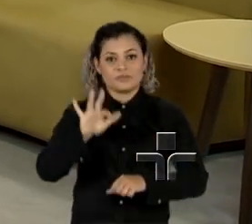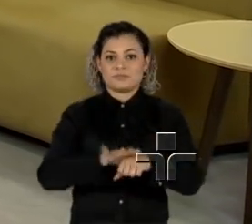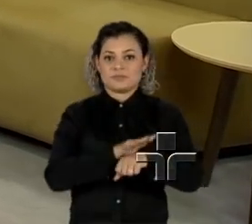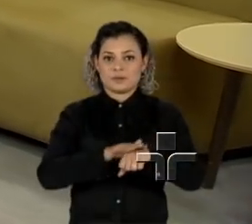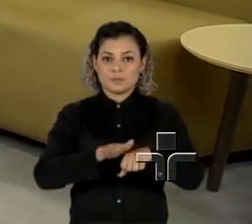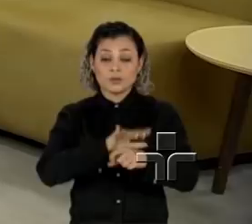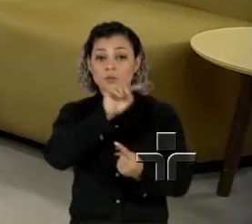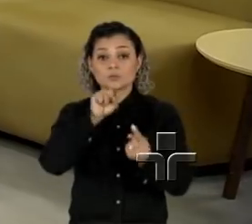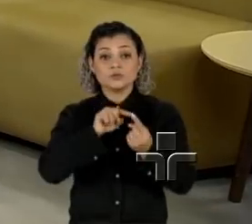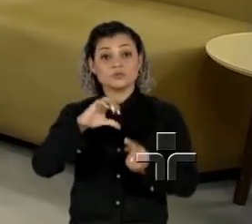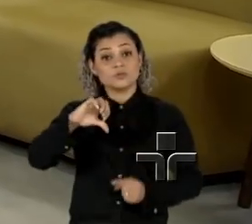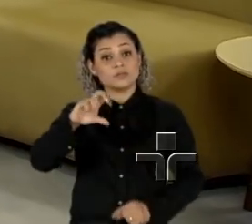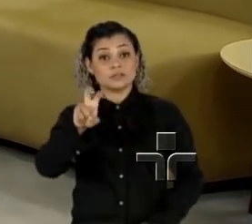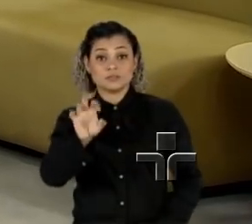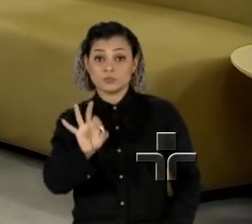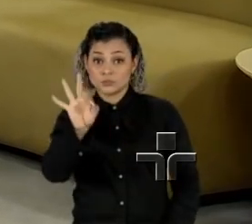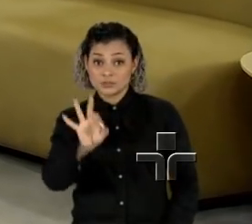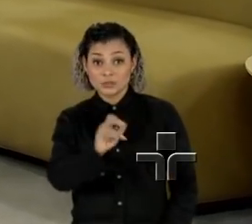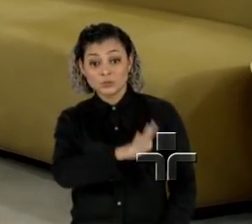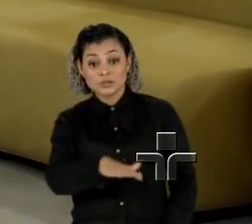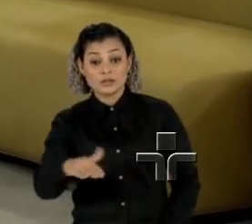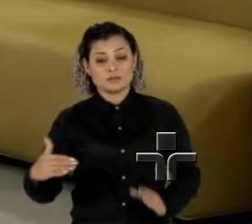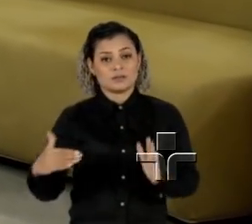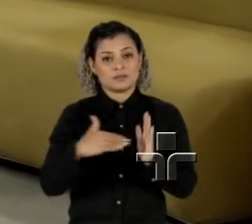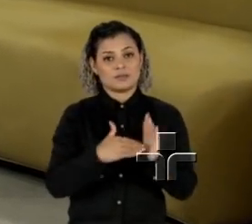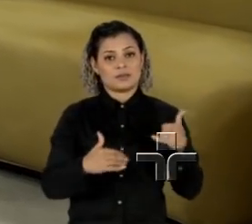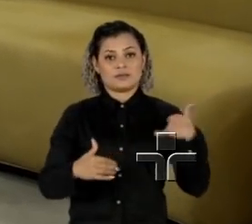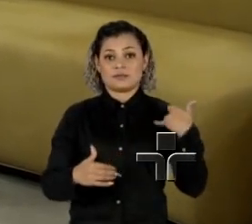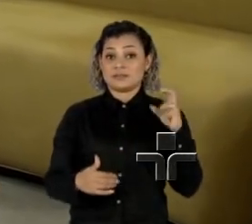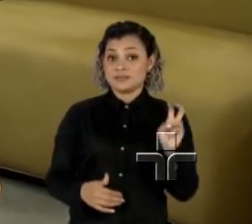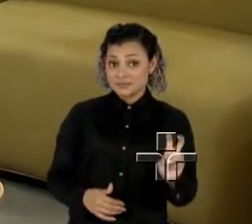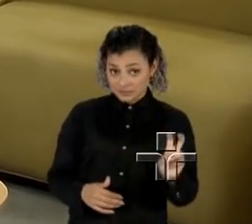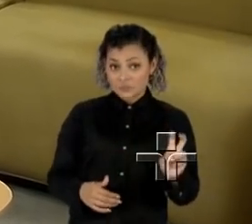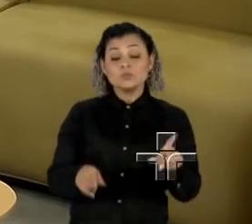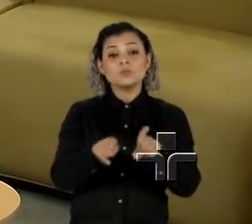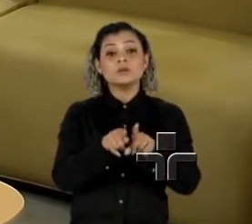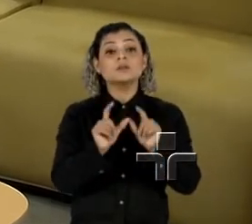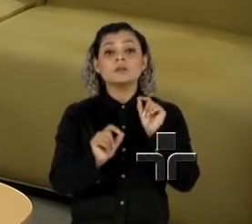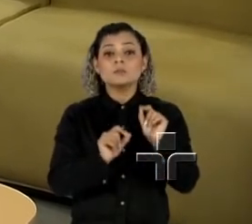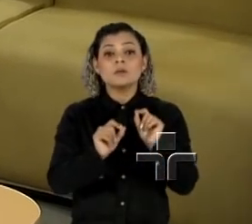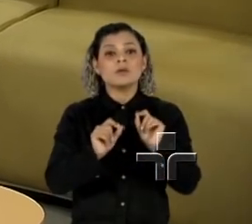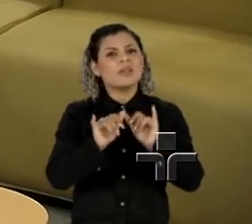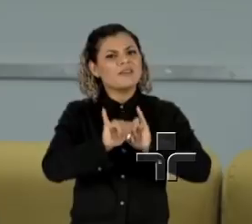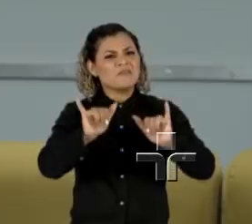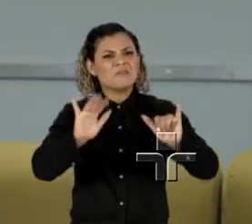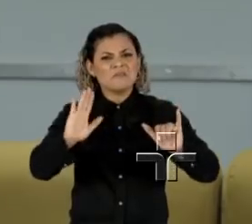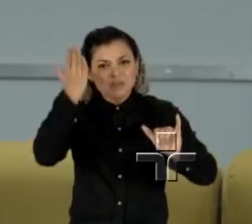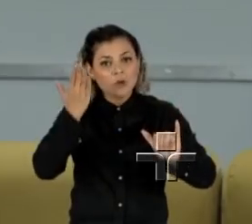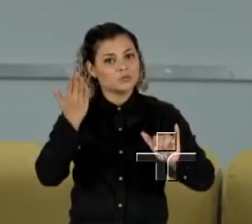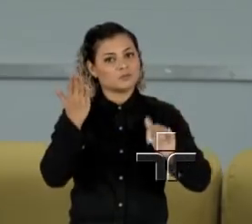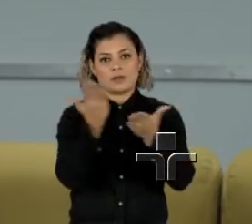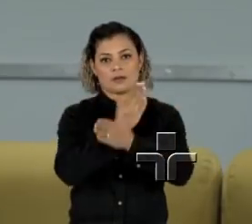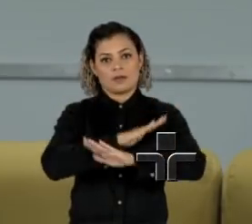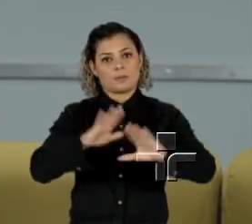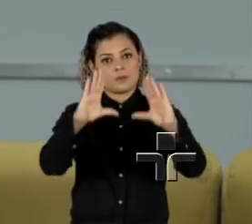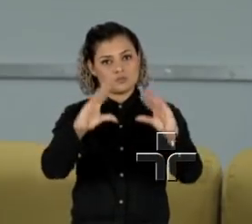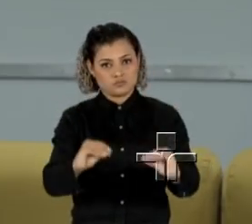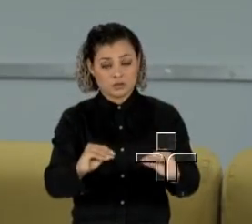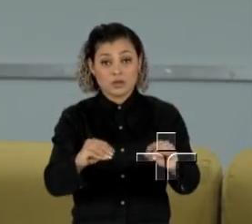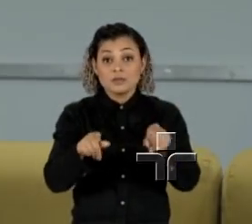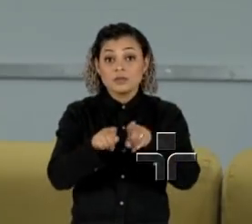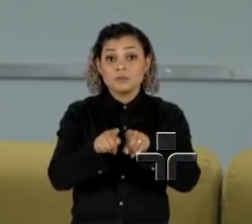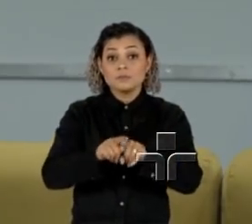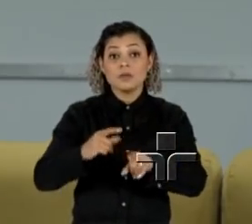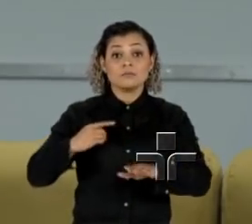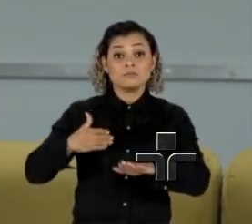é vacinar 95% das crianças de até 5 anos de idade e desmentir boatos. Polícia investiga, assalto